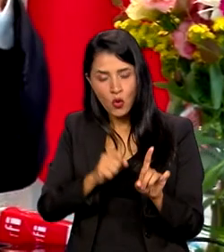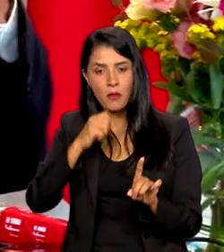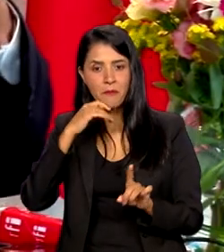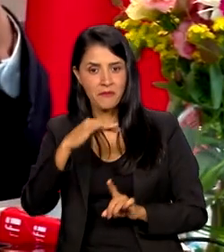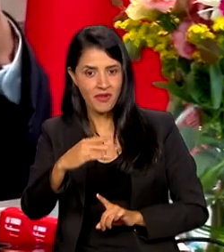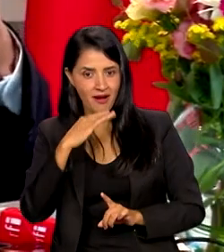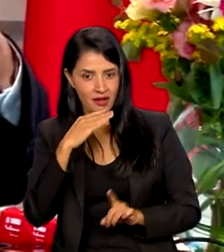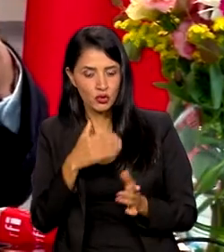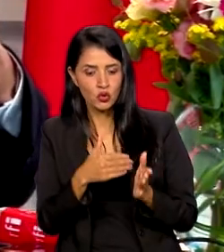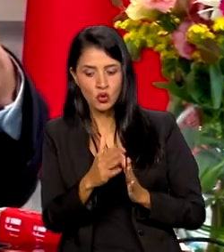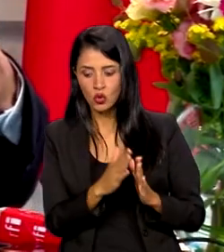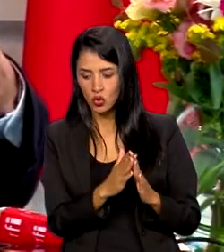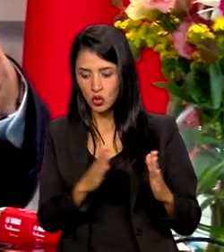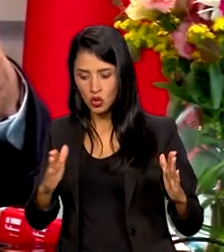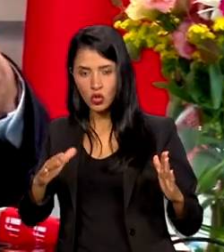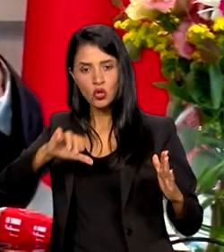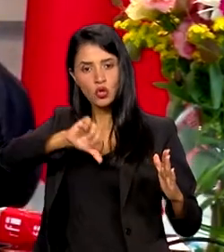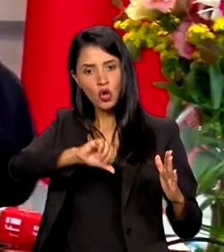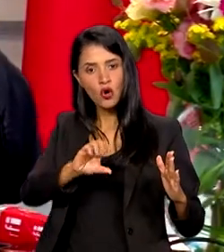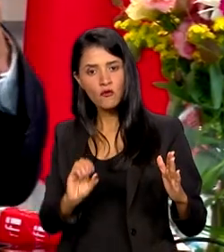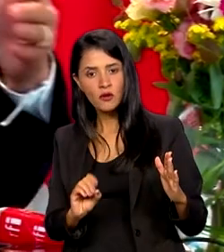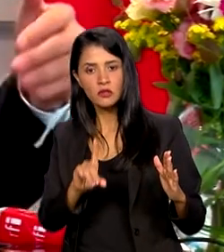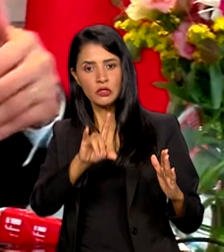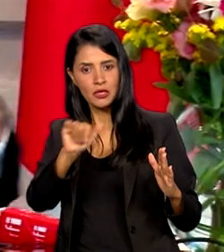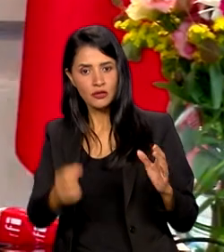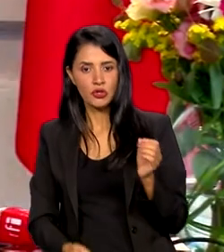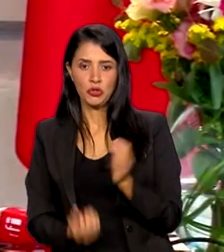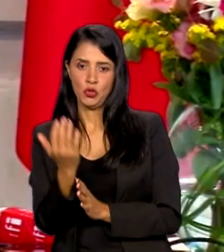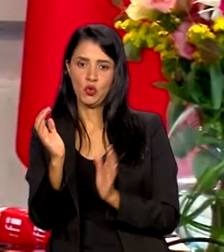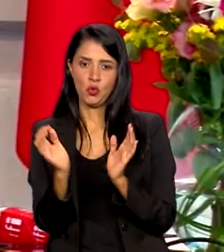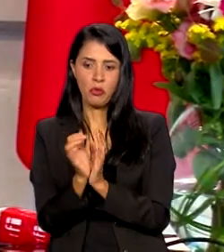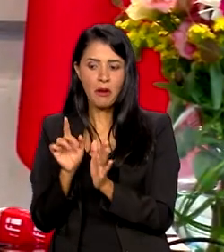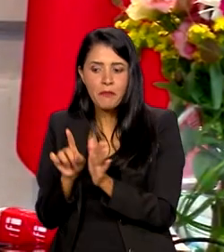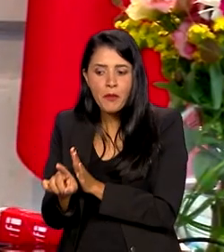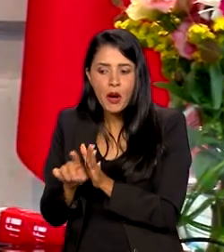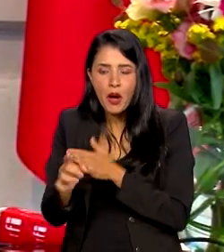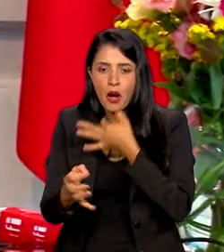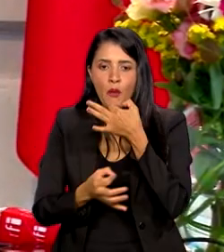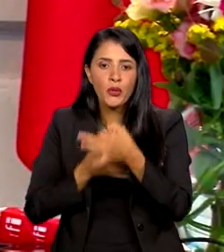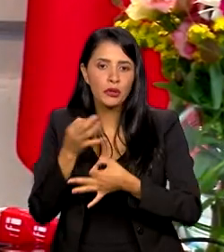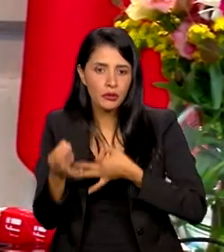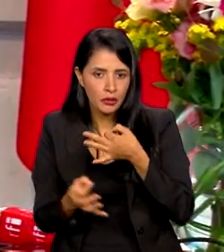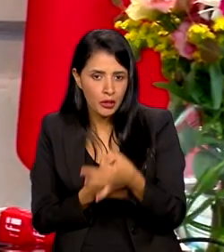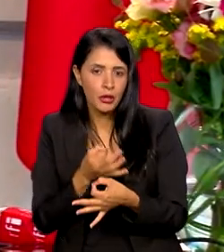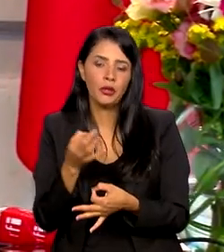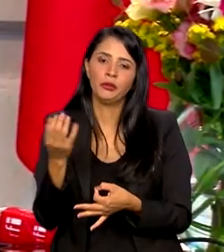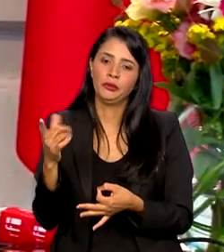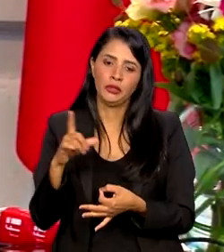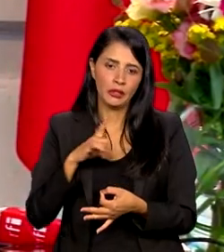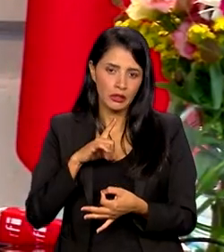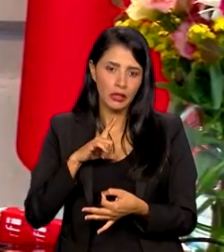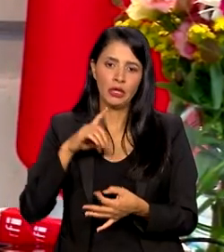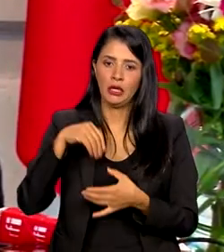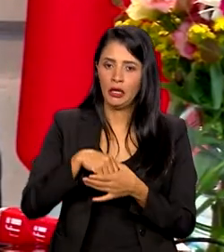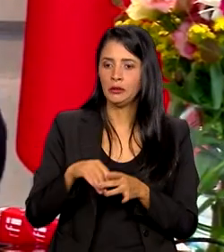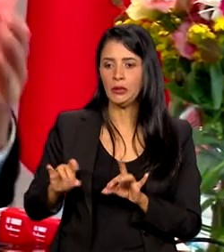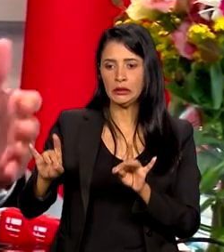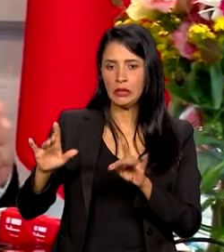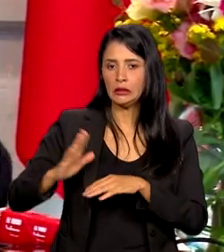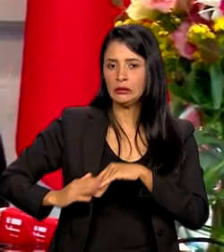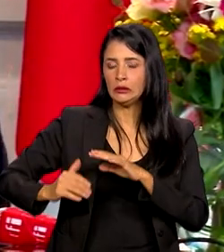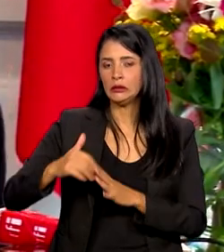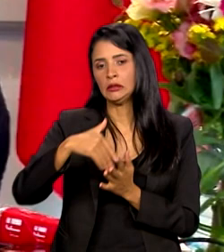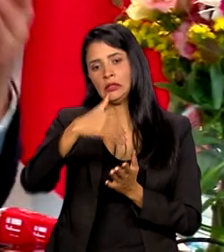nós criamos o grupo, a comissão para fazer a consulta pública, né? Que reúne, repito, especialistas,